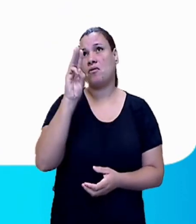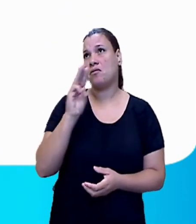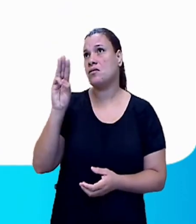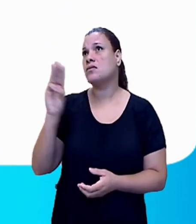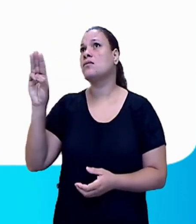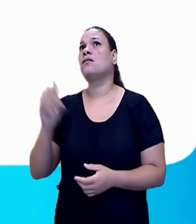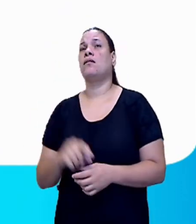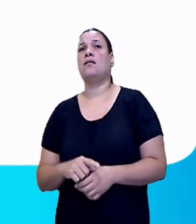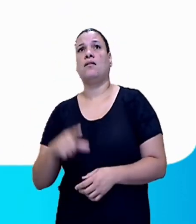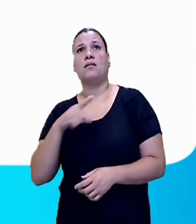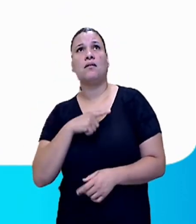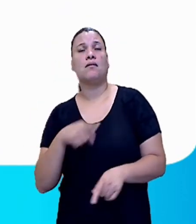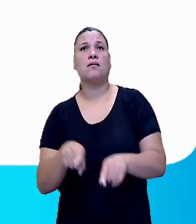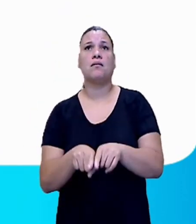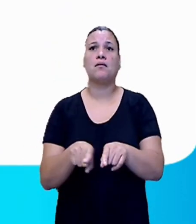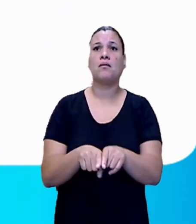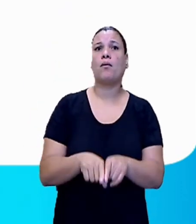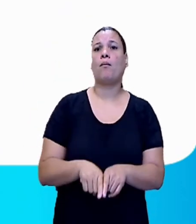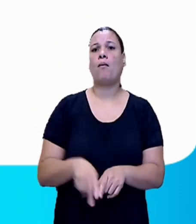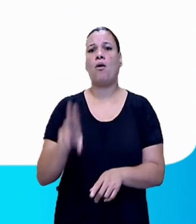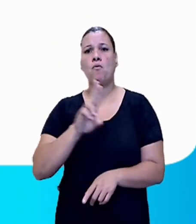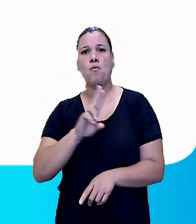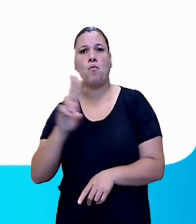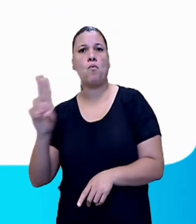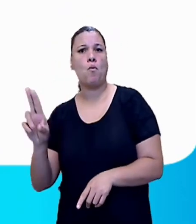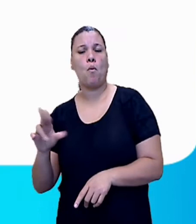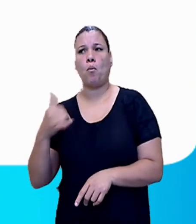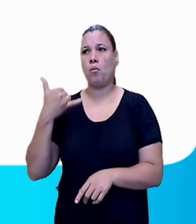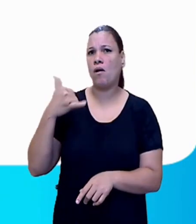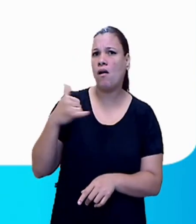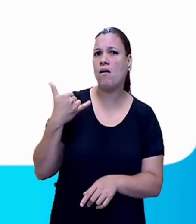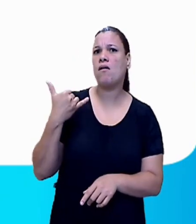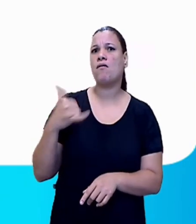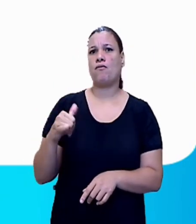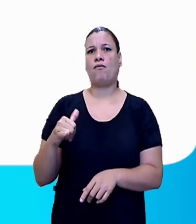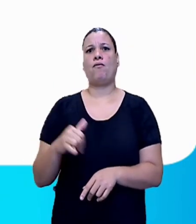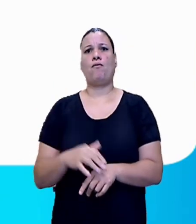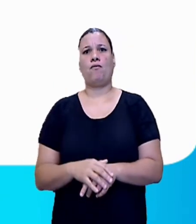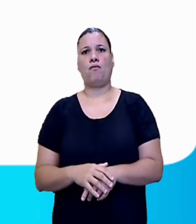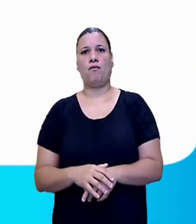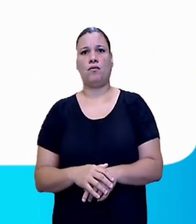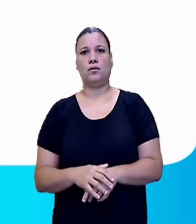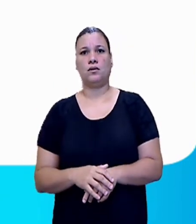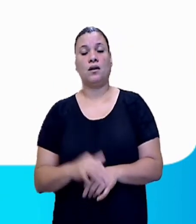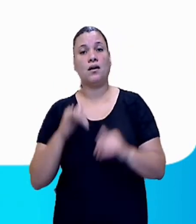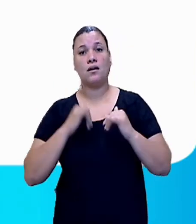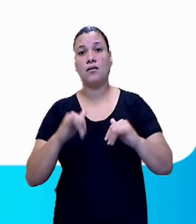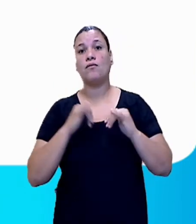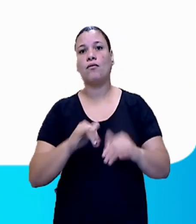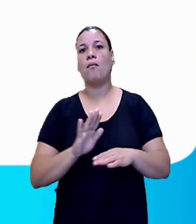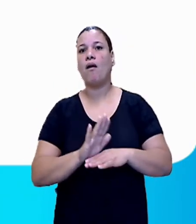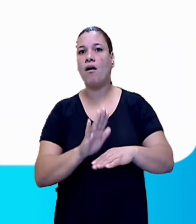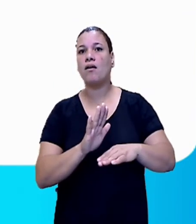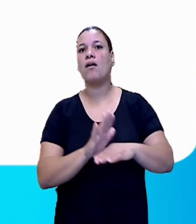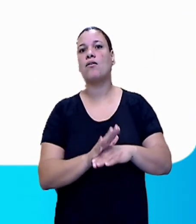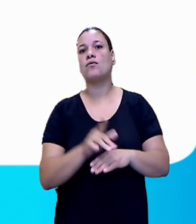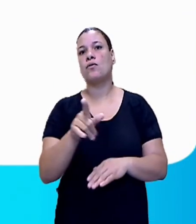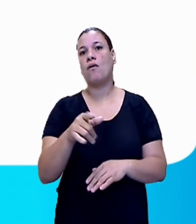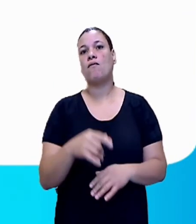toda essa informação geralmente vem no verso do produto, né, caso você precise entrar em contato.